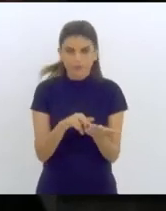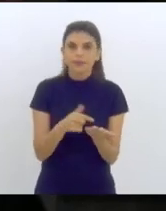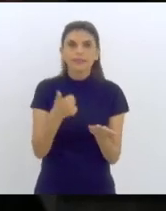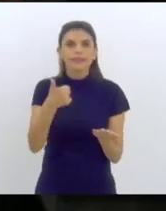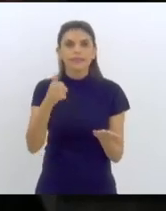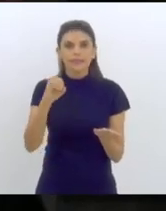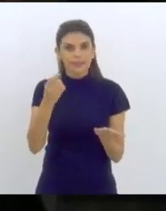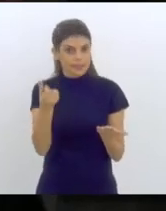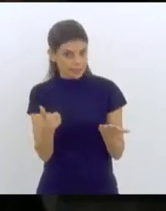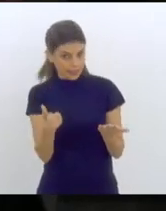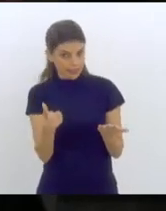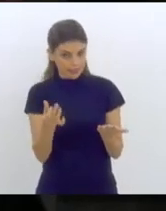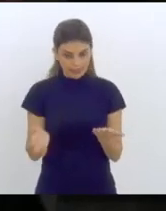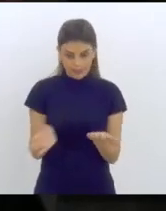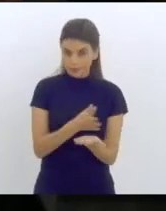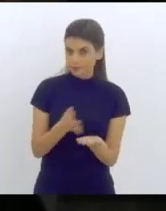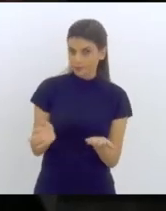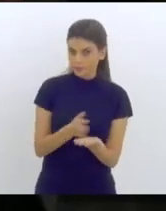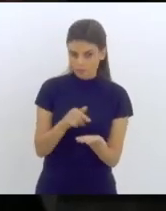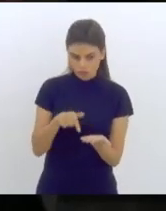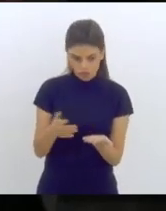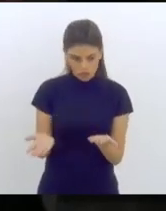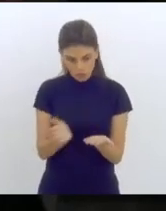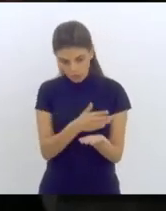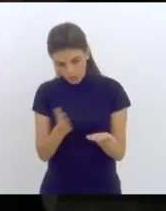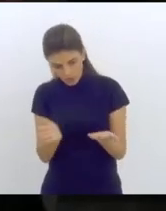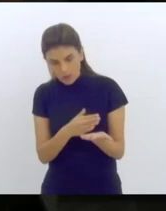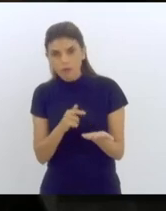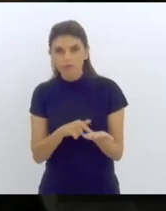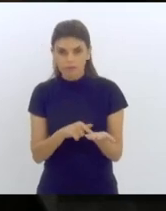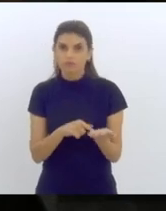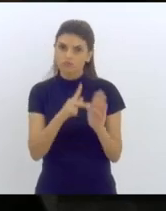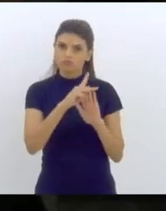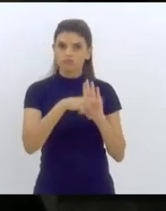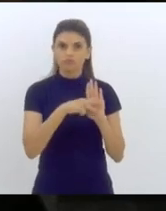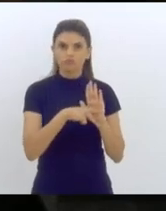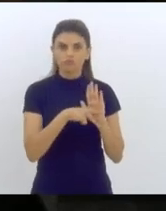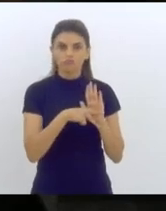106 do plano.